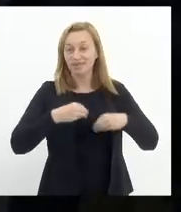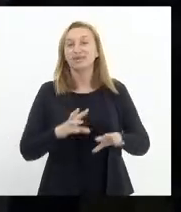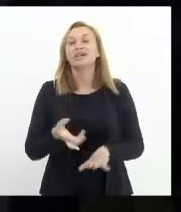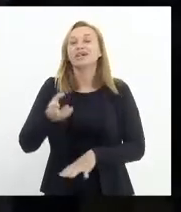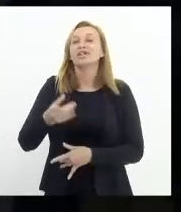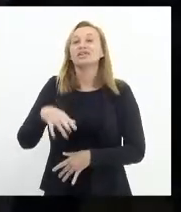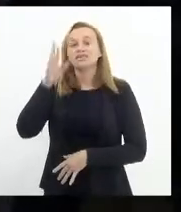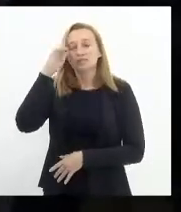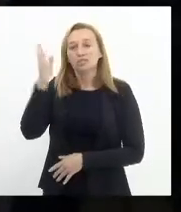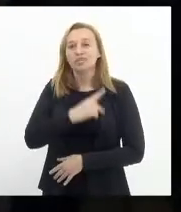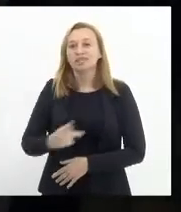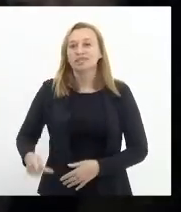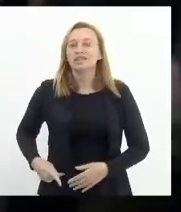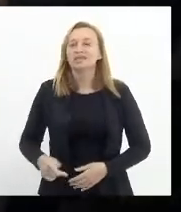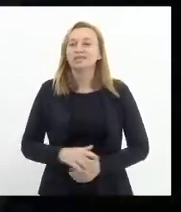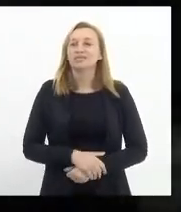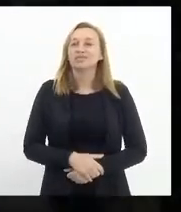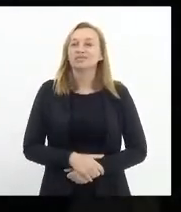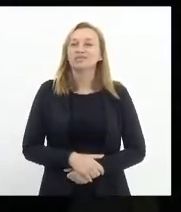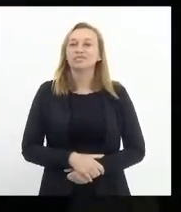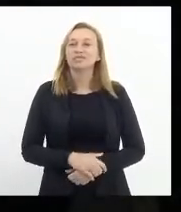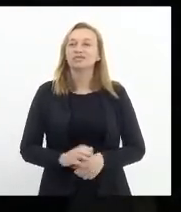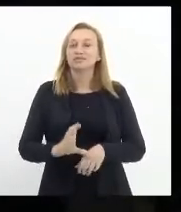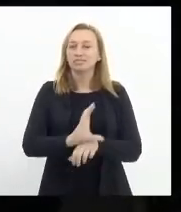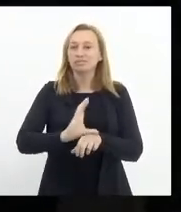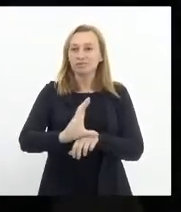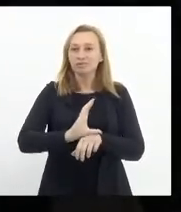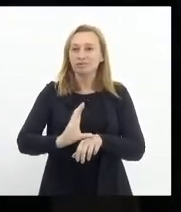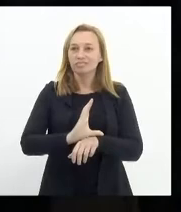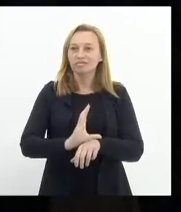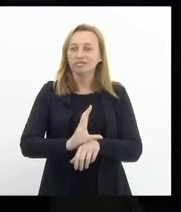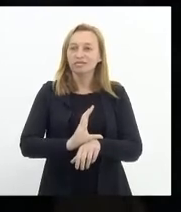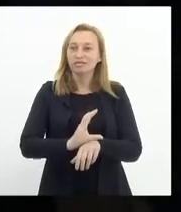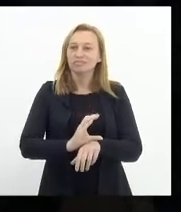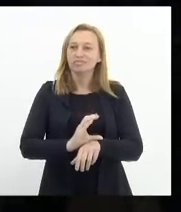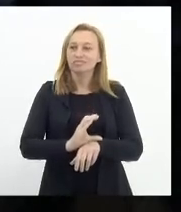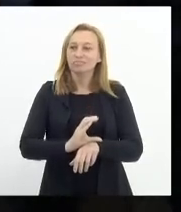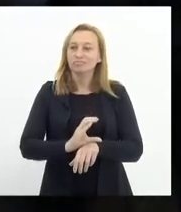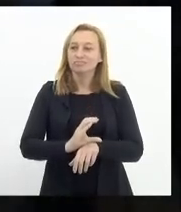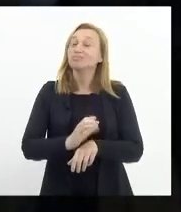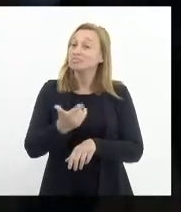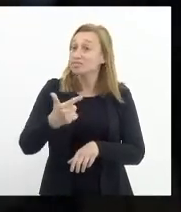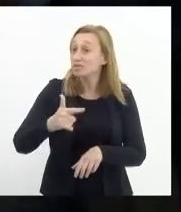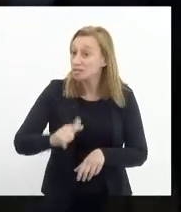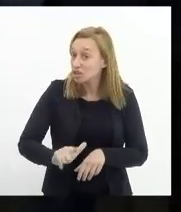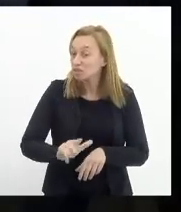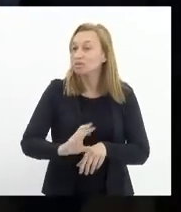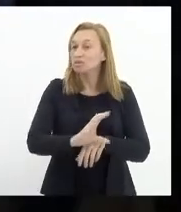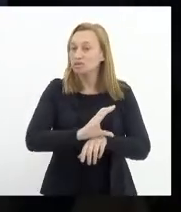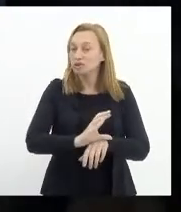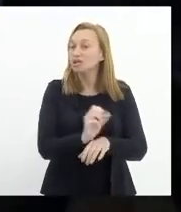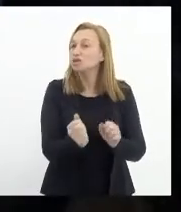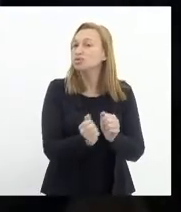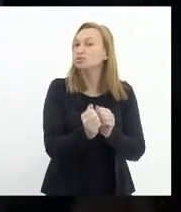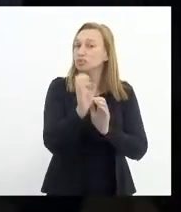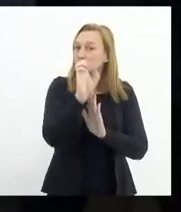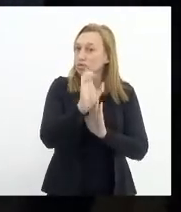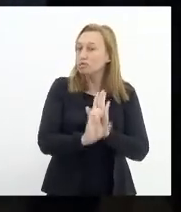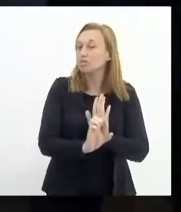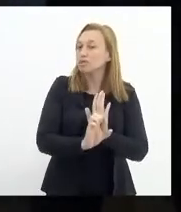parecer, então... É constitucionalidade, eu vou repetir a constitucionalidade com emendas,